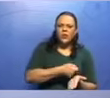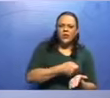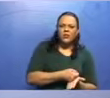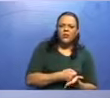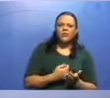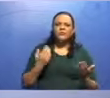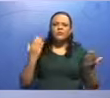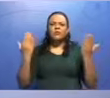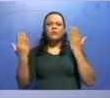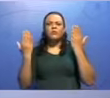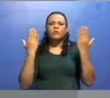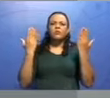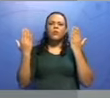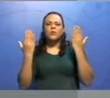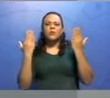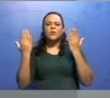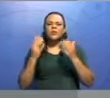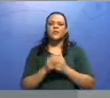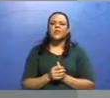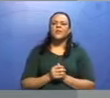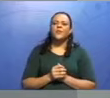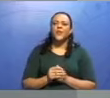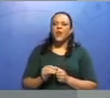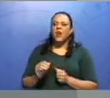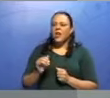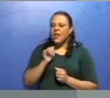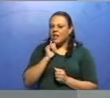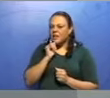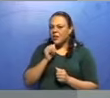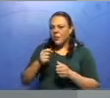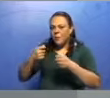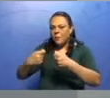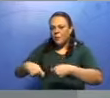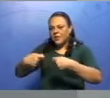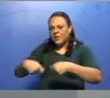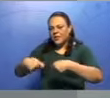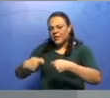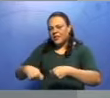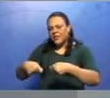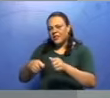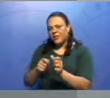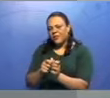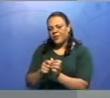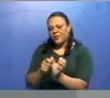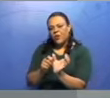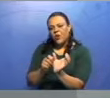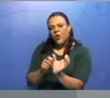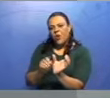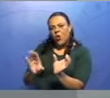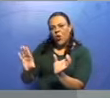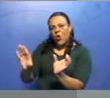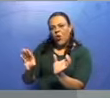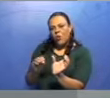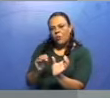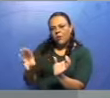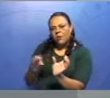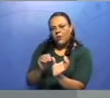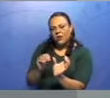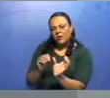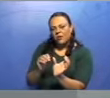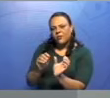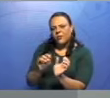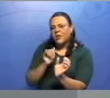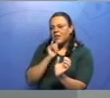Vamos fazer uma comparação. É como se o intransitivo fosse um vestido. Então, se a mulher, ela colocar só um vestido de